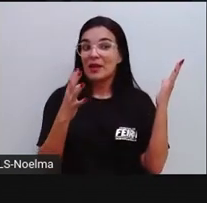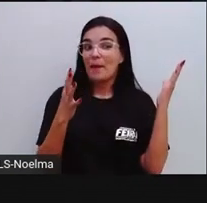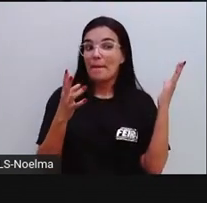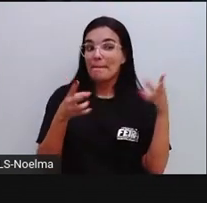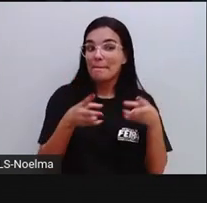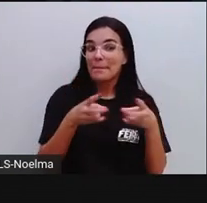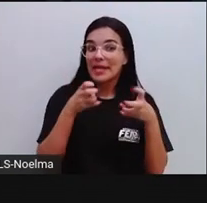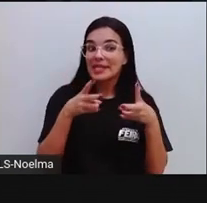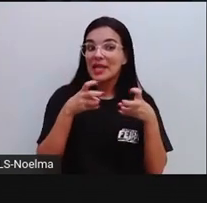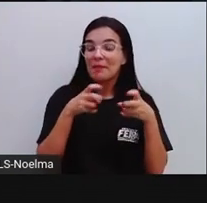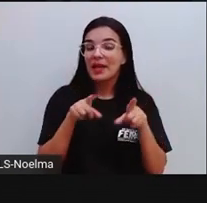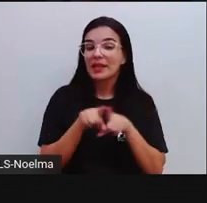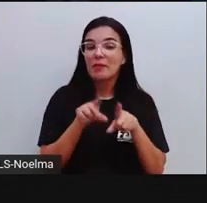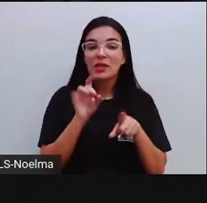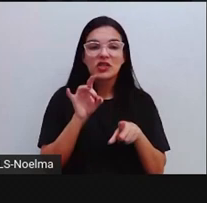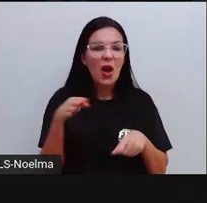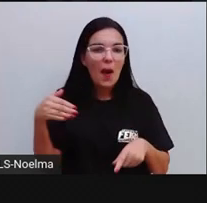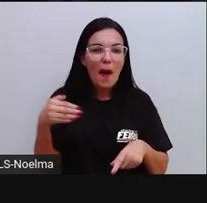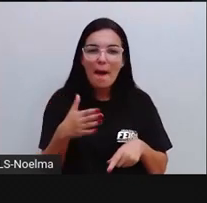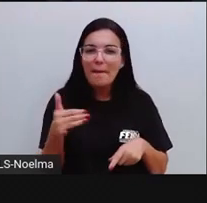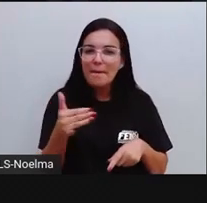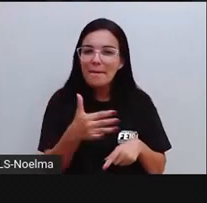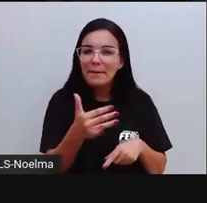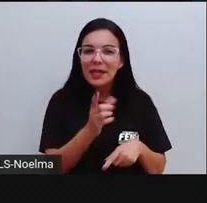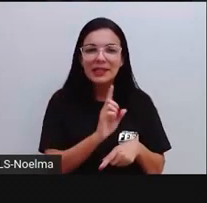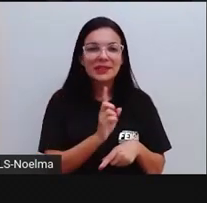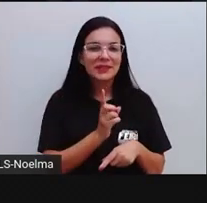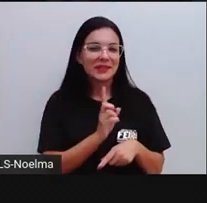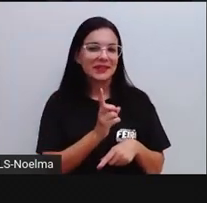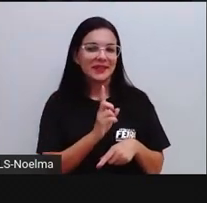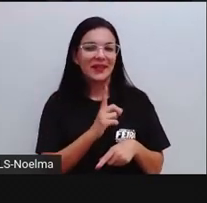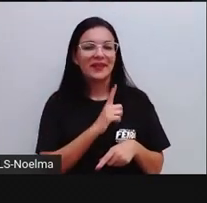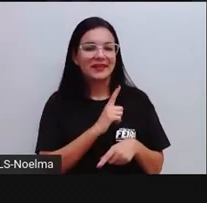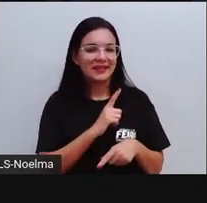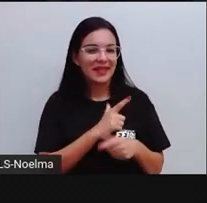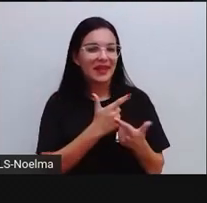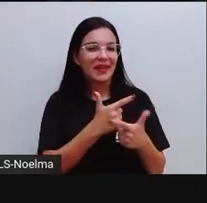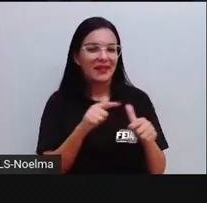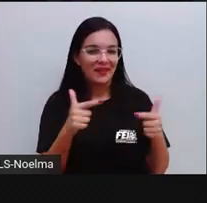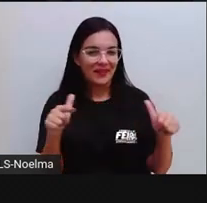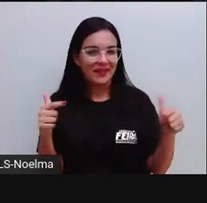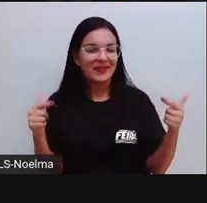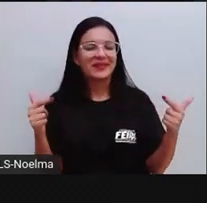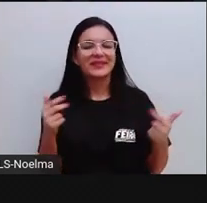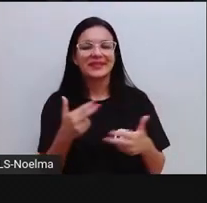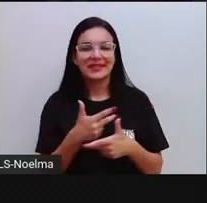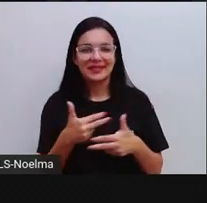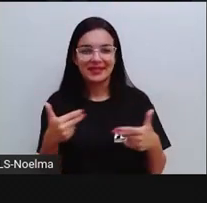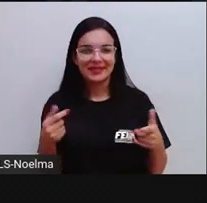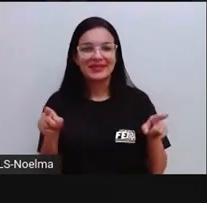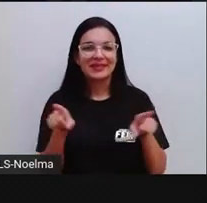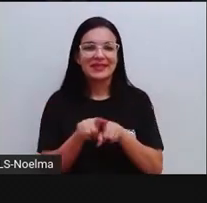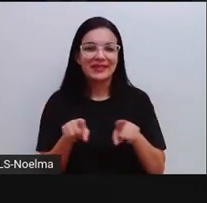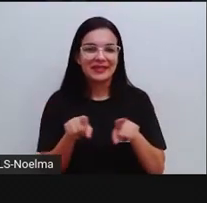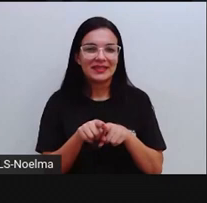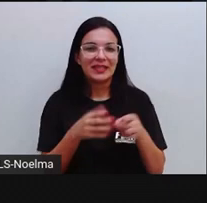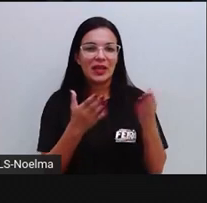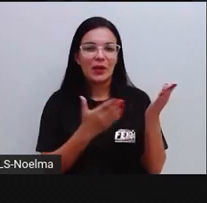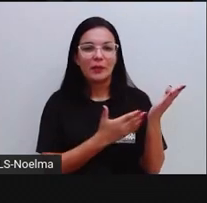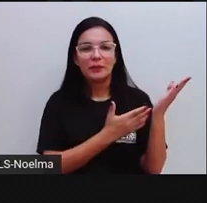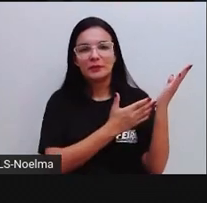que o extrativismo não é só, o extrativismo animal não é só do peixe, é de todos os frutos do mar, né,